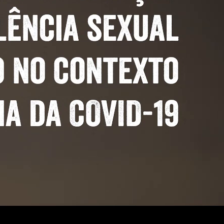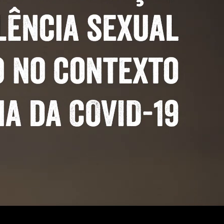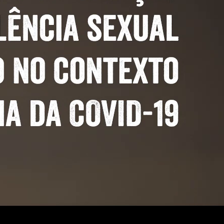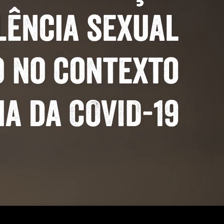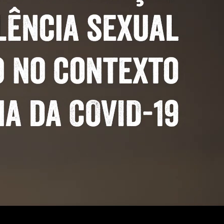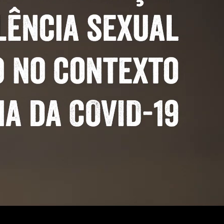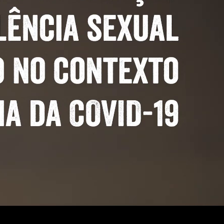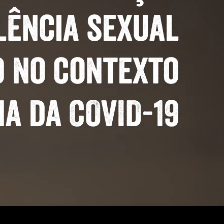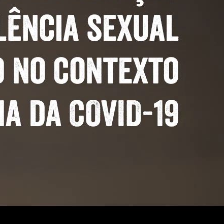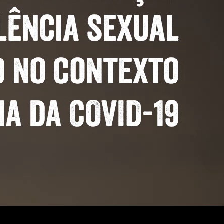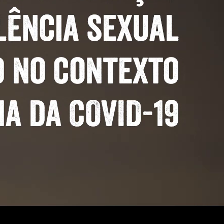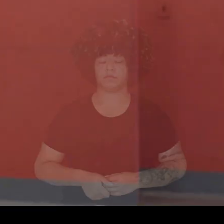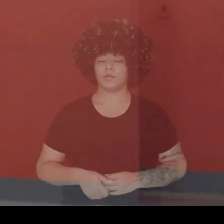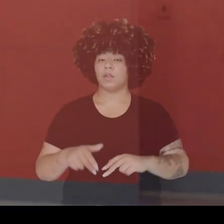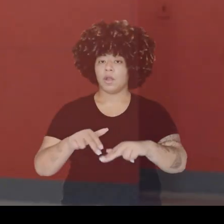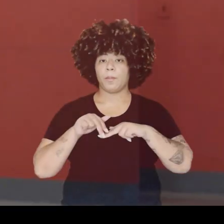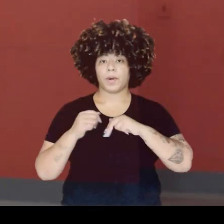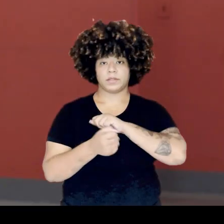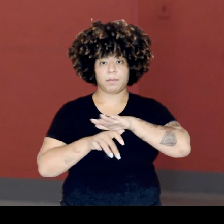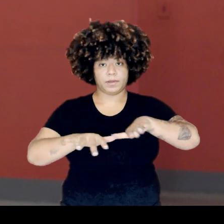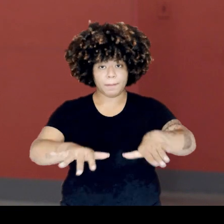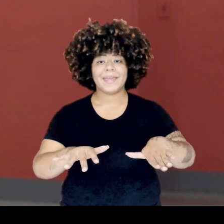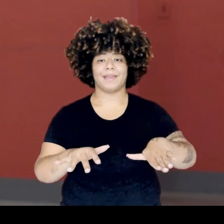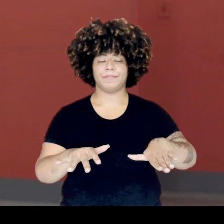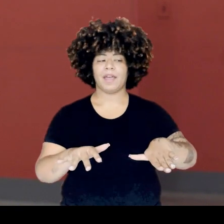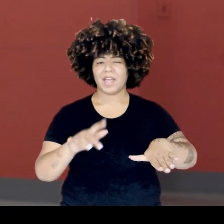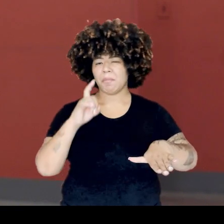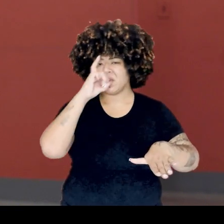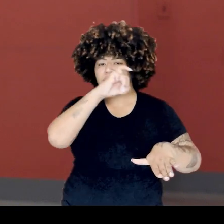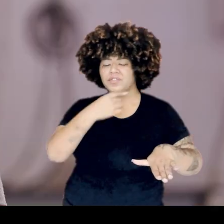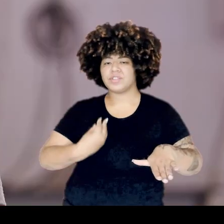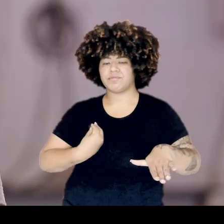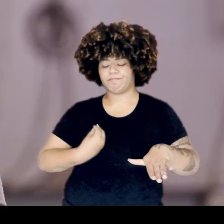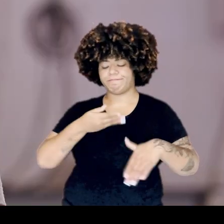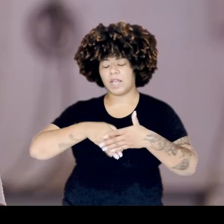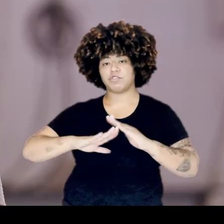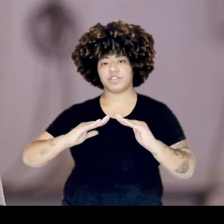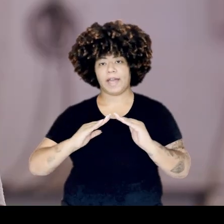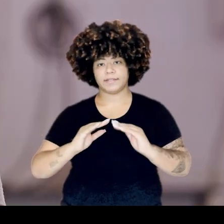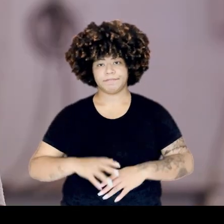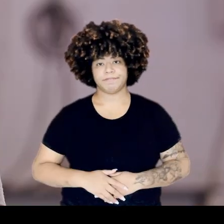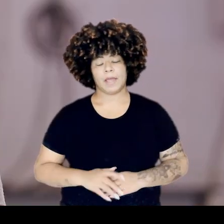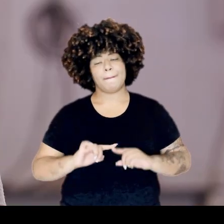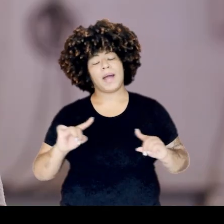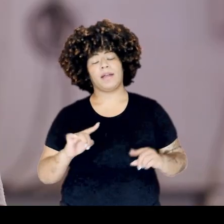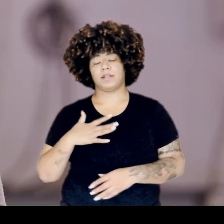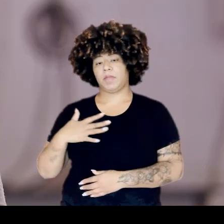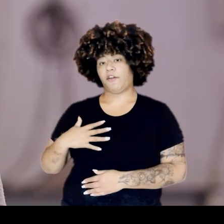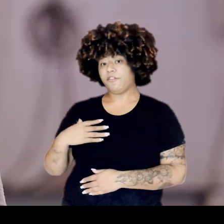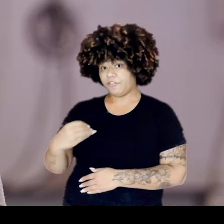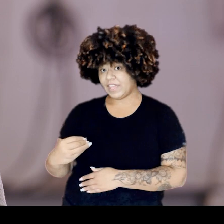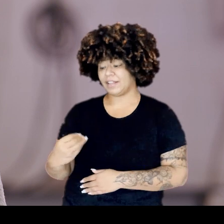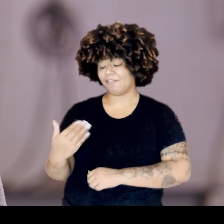Nessa situação da pandemia estava complicado em casa, né? Todo mundo, aliás. Só que a situação da minha filha estava